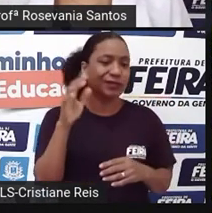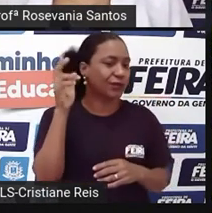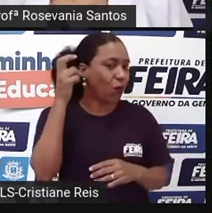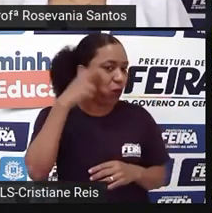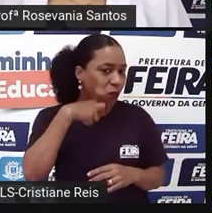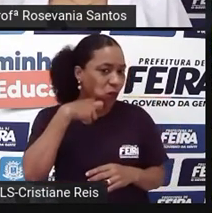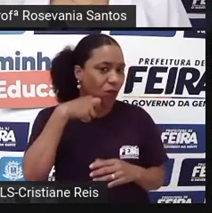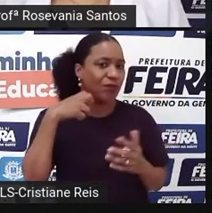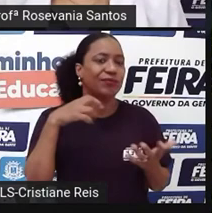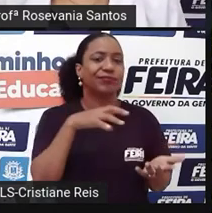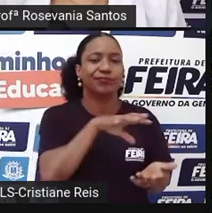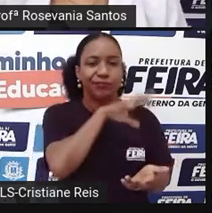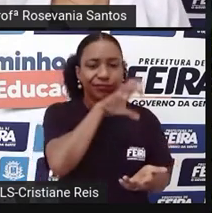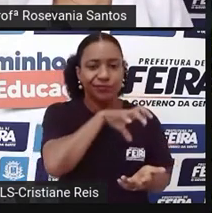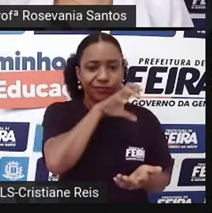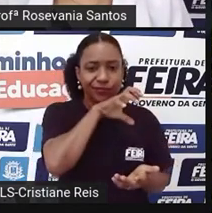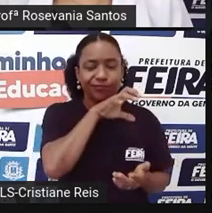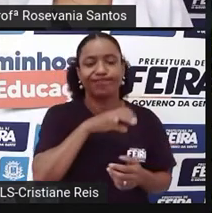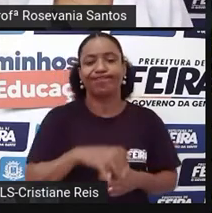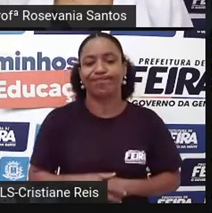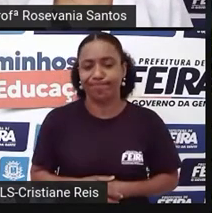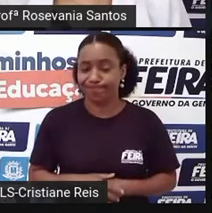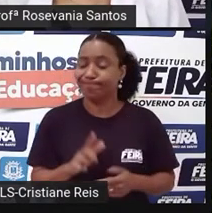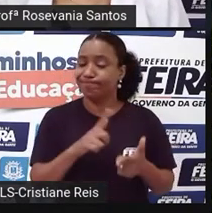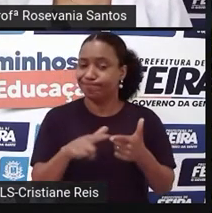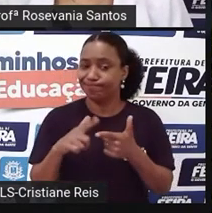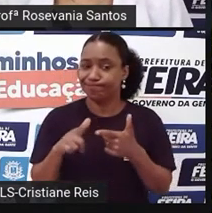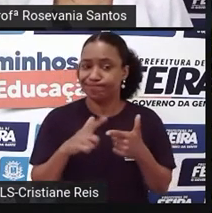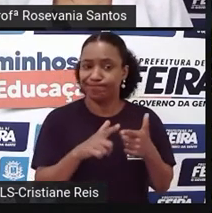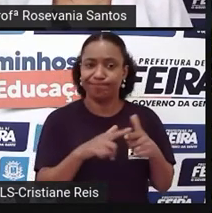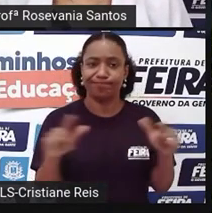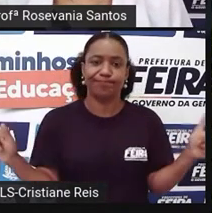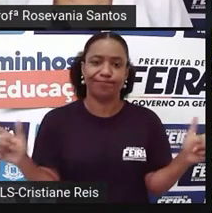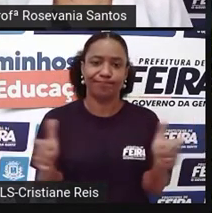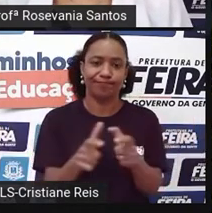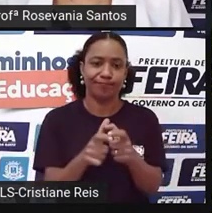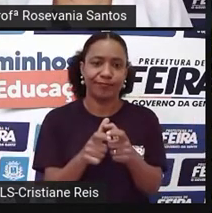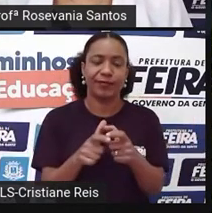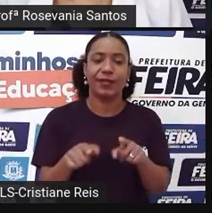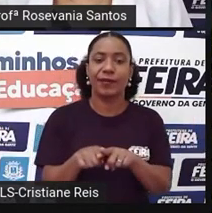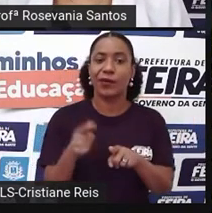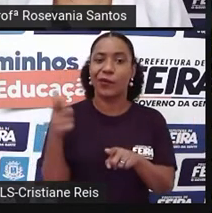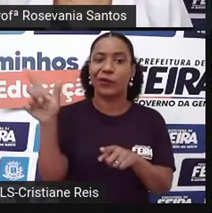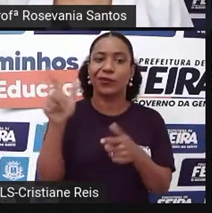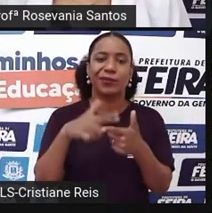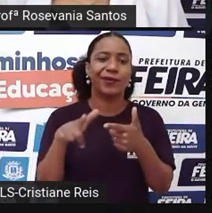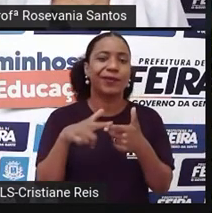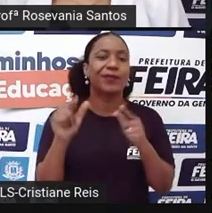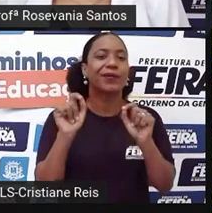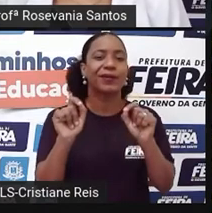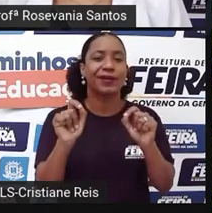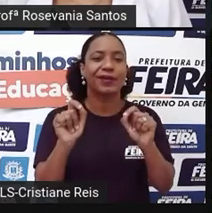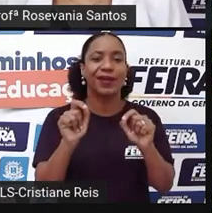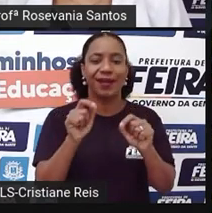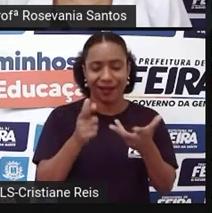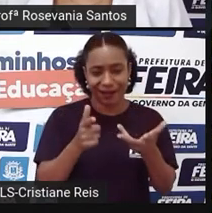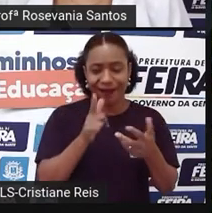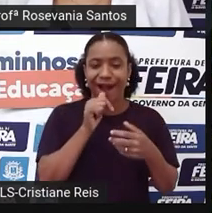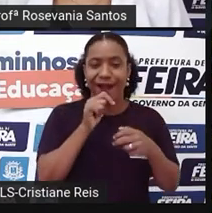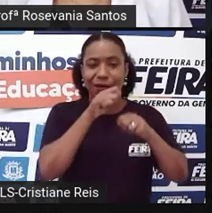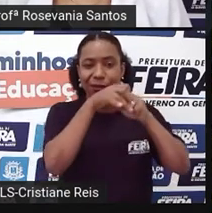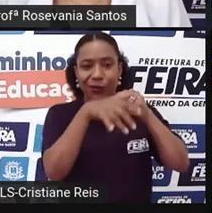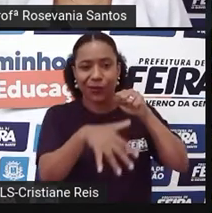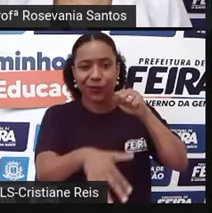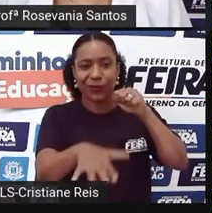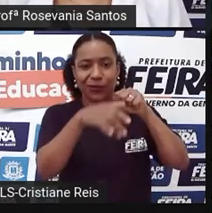infelizmente, geram muitos impactos. Outro impacto é a construção das hidrelétricas, que a gente sabe que alaga, né, uma grande área ali,